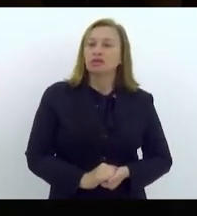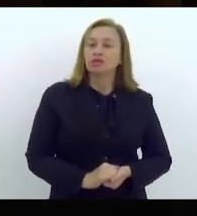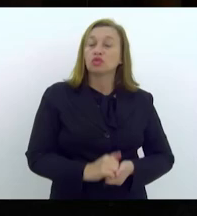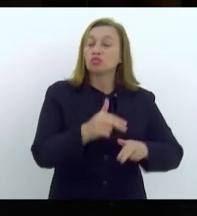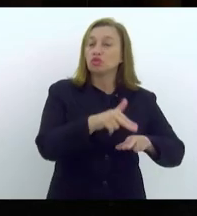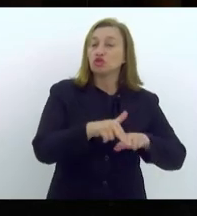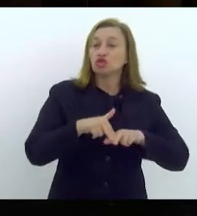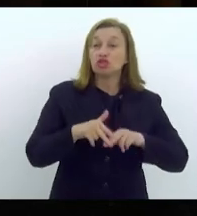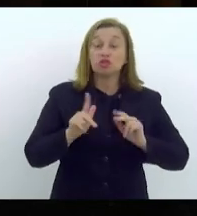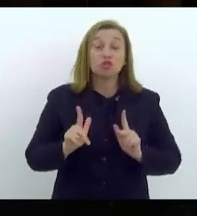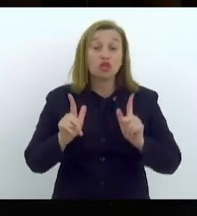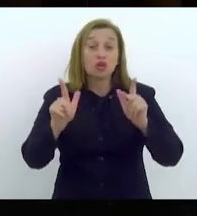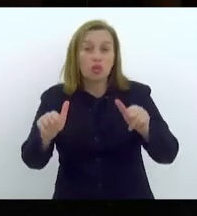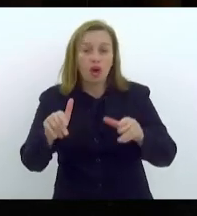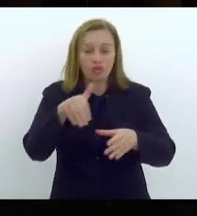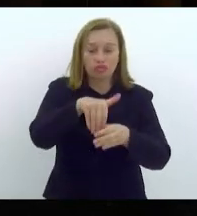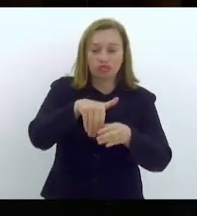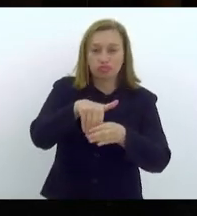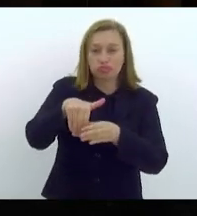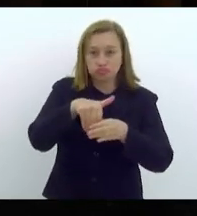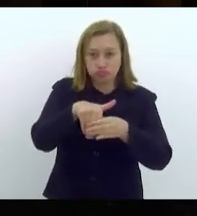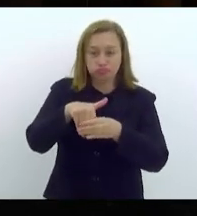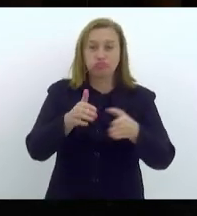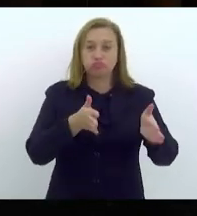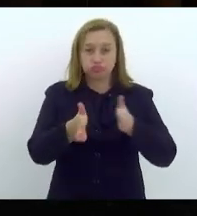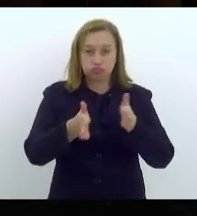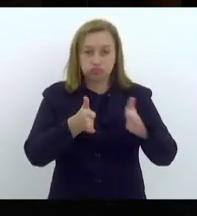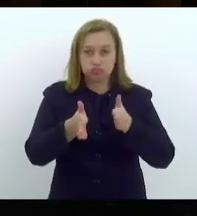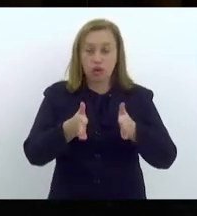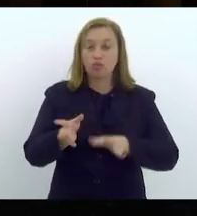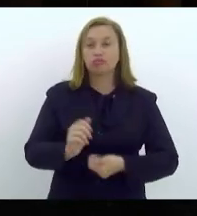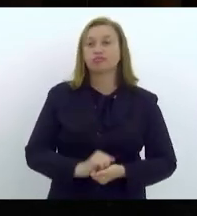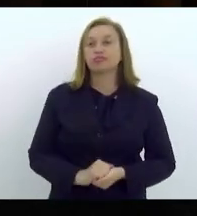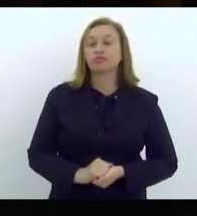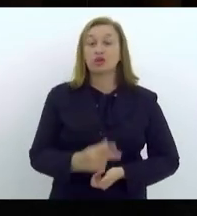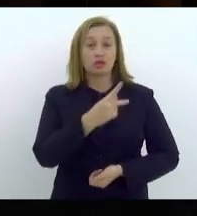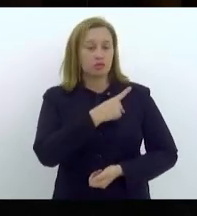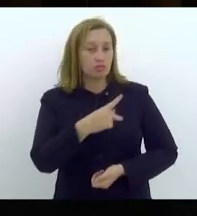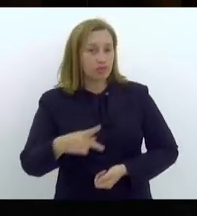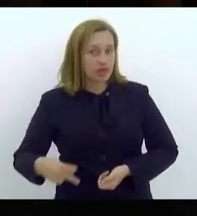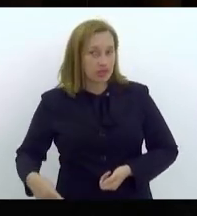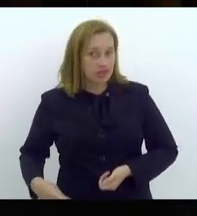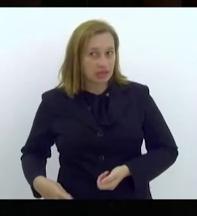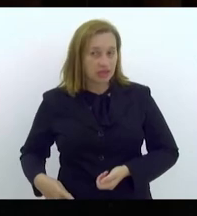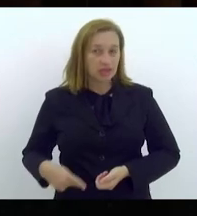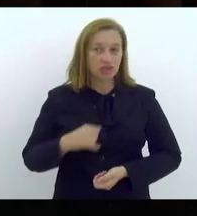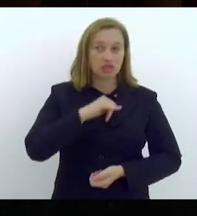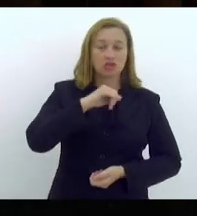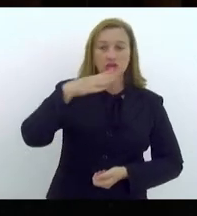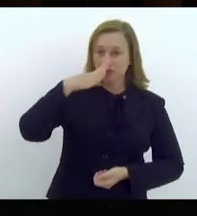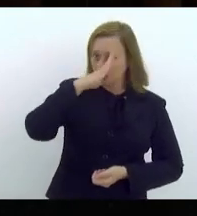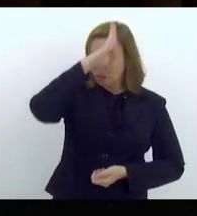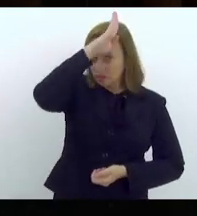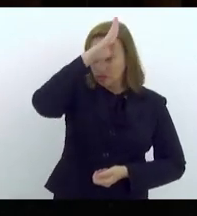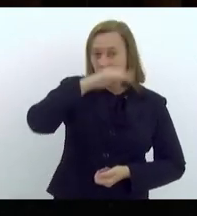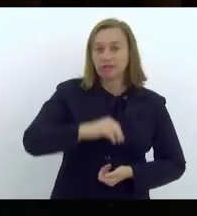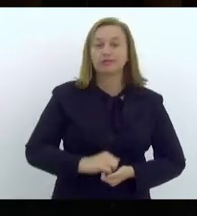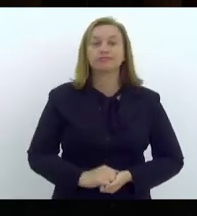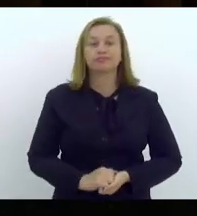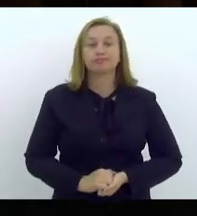motivos eleitorais, o então presidente da República, Jair Bolsonaro,